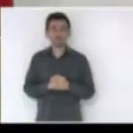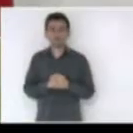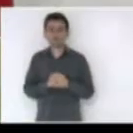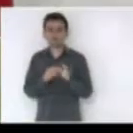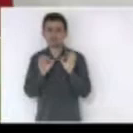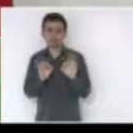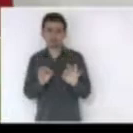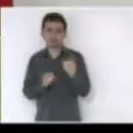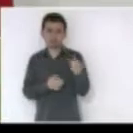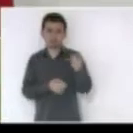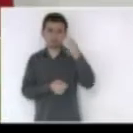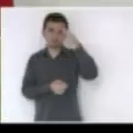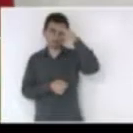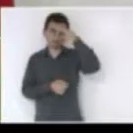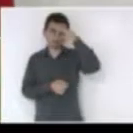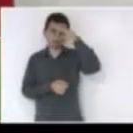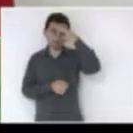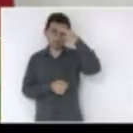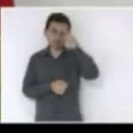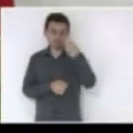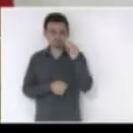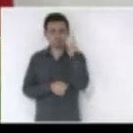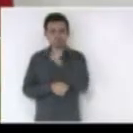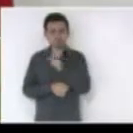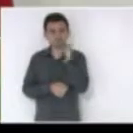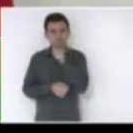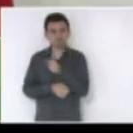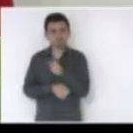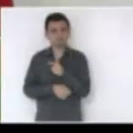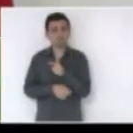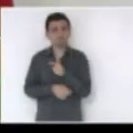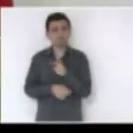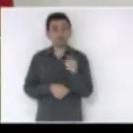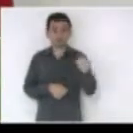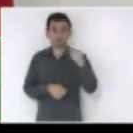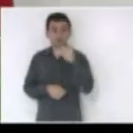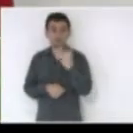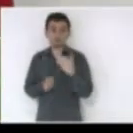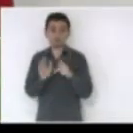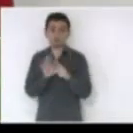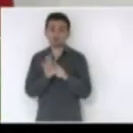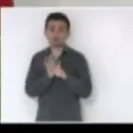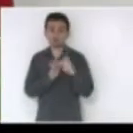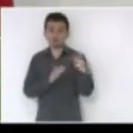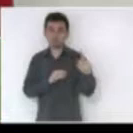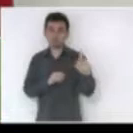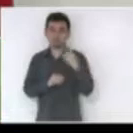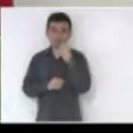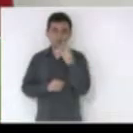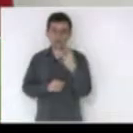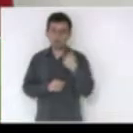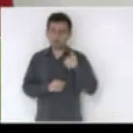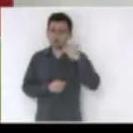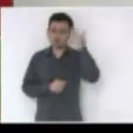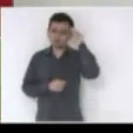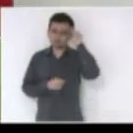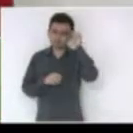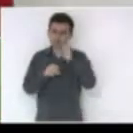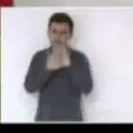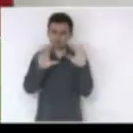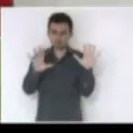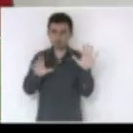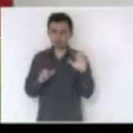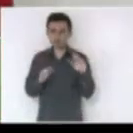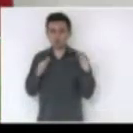deputado Natalino estará contemplado no seu pleito que é pertinente mas eu entendi o deputado Natalino e